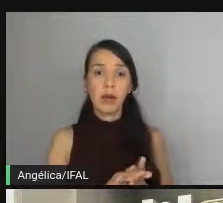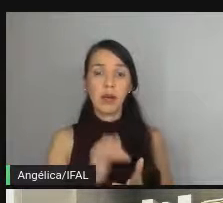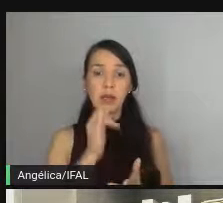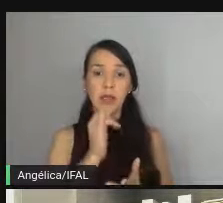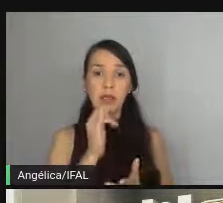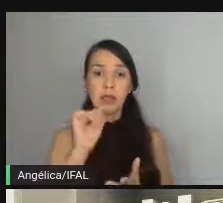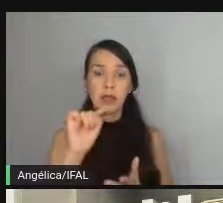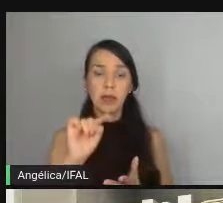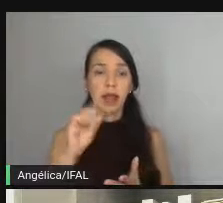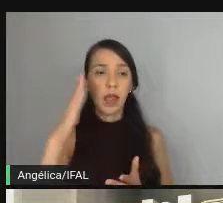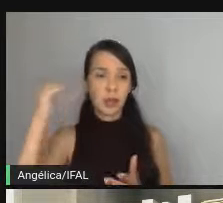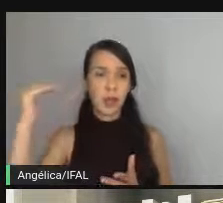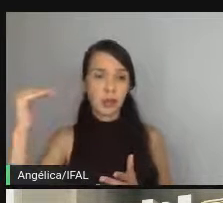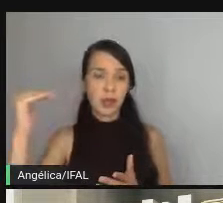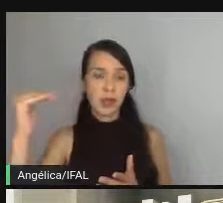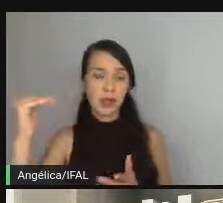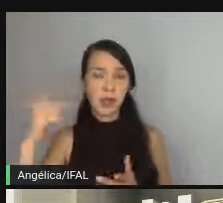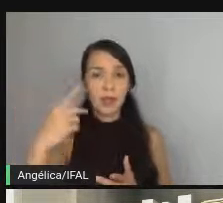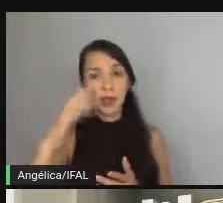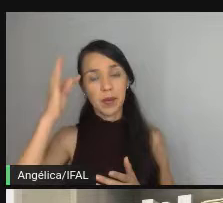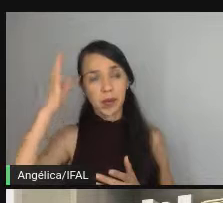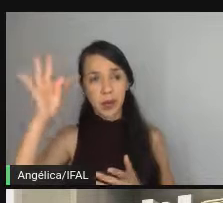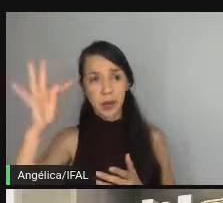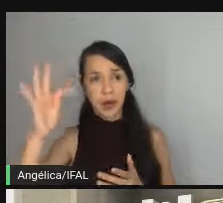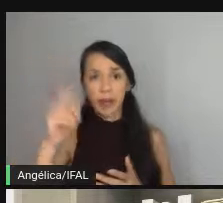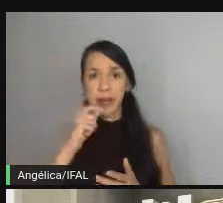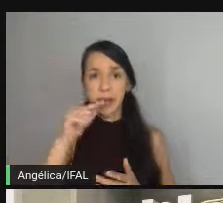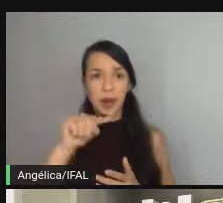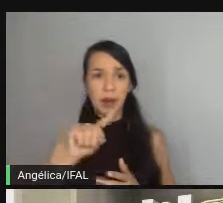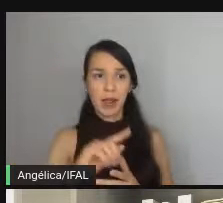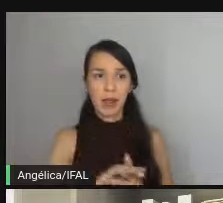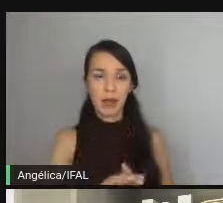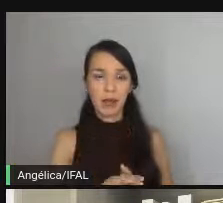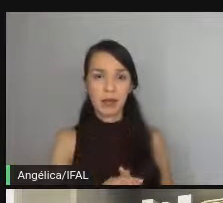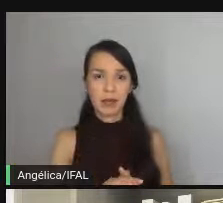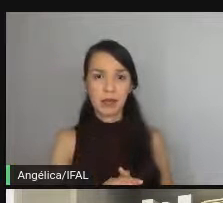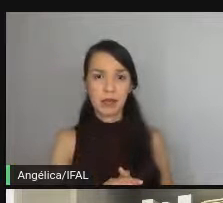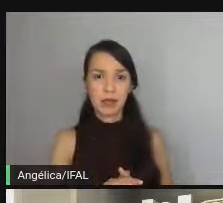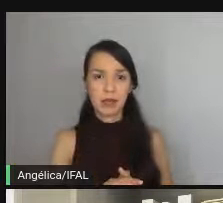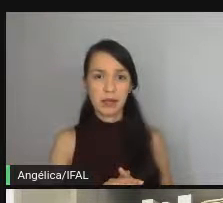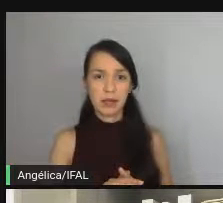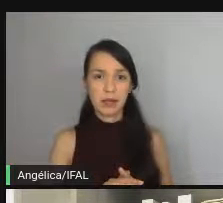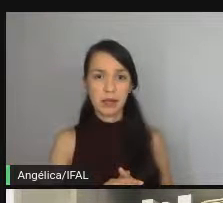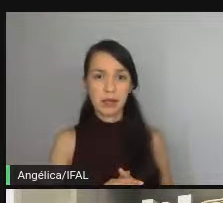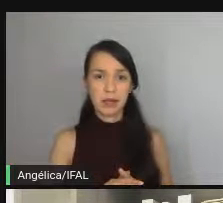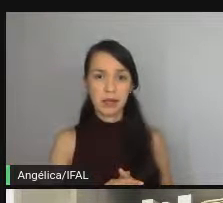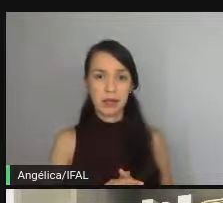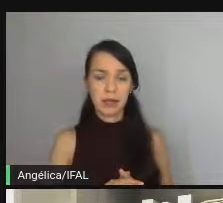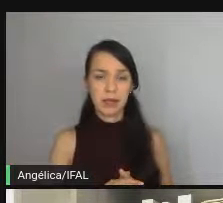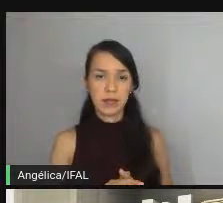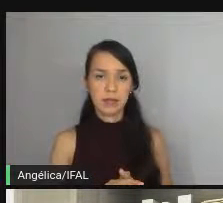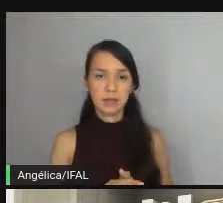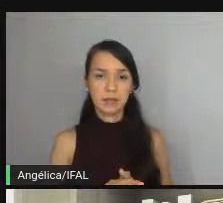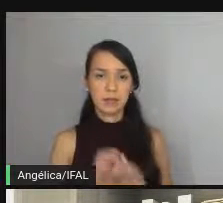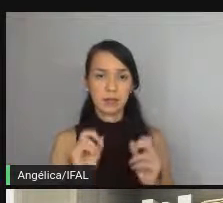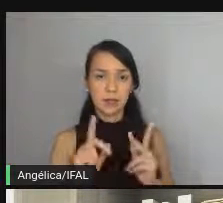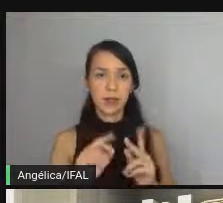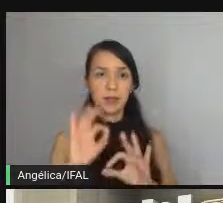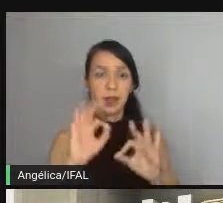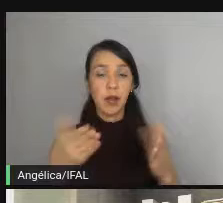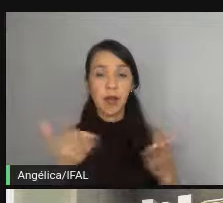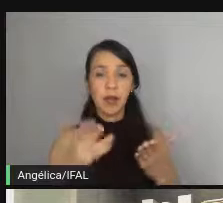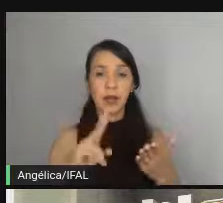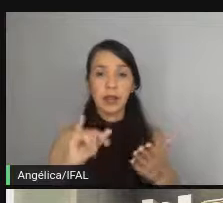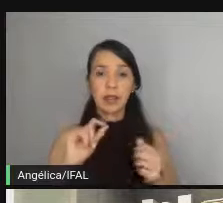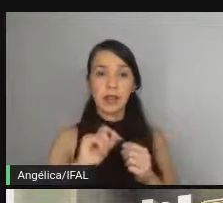é o de sucesso então teoricamente não é para não funcionar então beleza pronto está aqui então agora a gente